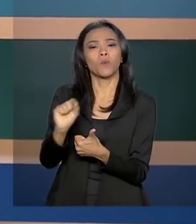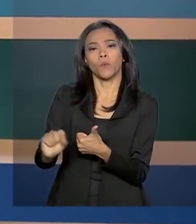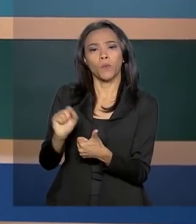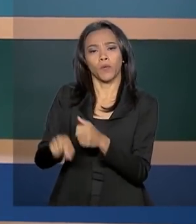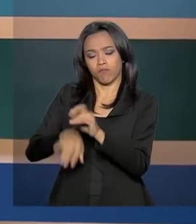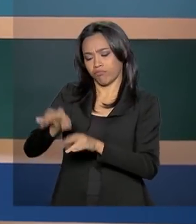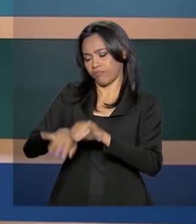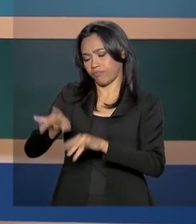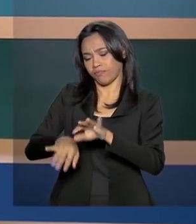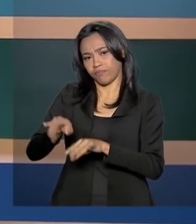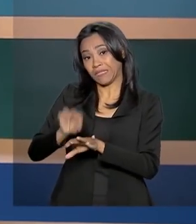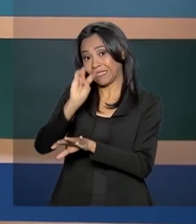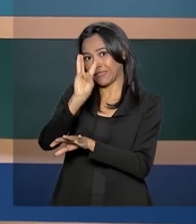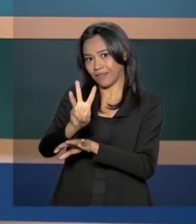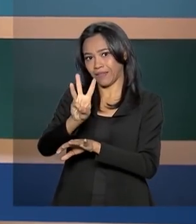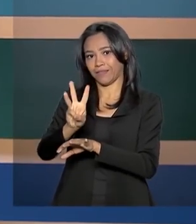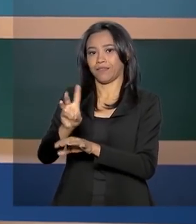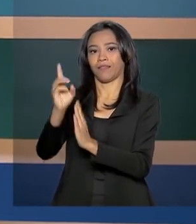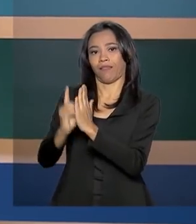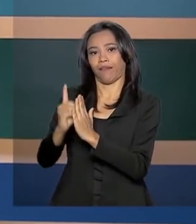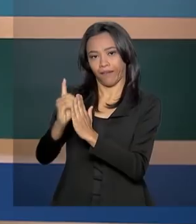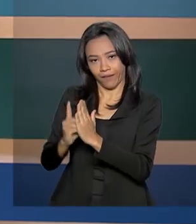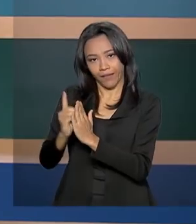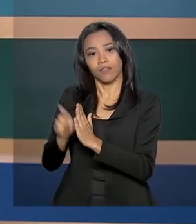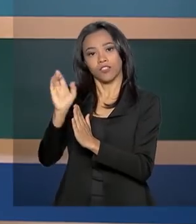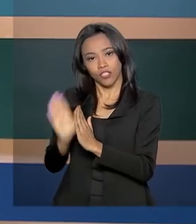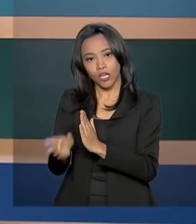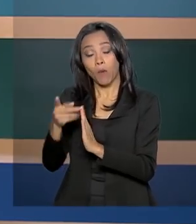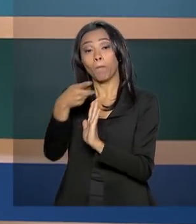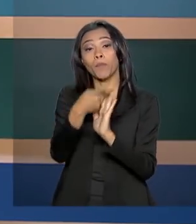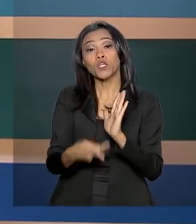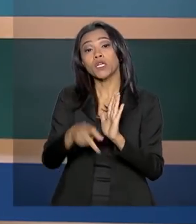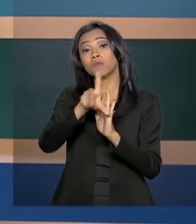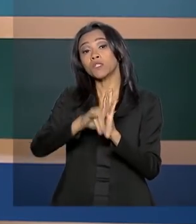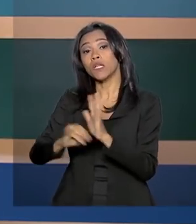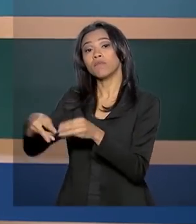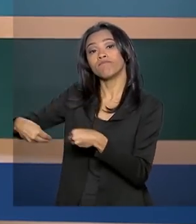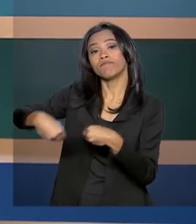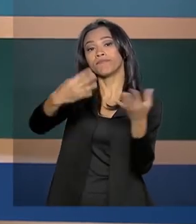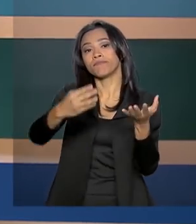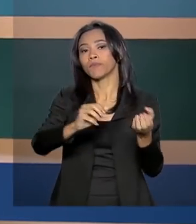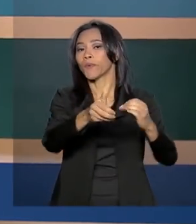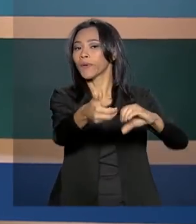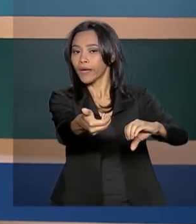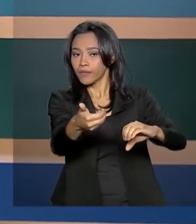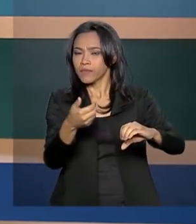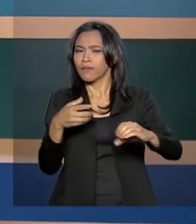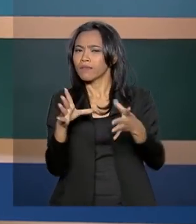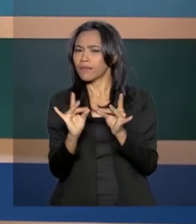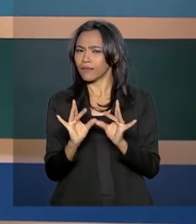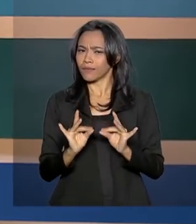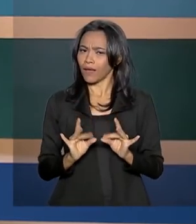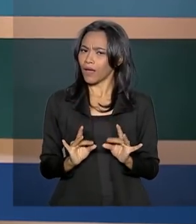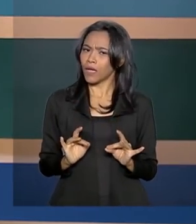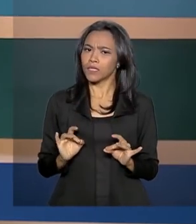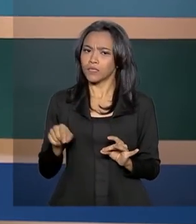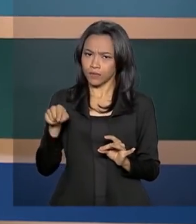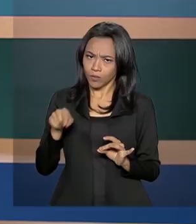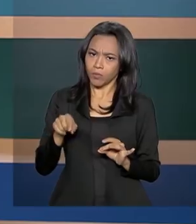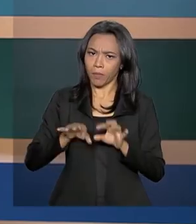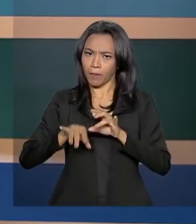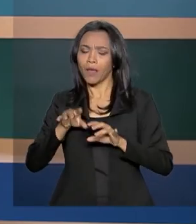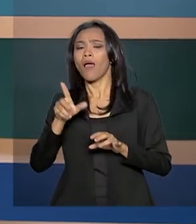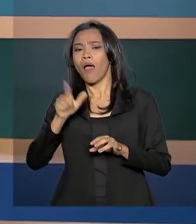editou outros três decretos e ainda enviou um projeto de lei ao Congresso Nacional. Quem deu detalhes sobre as medidas